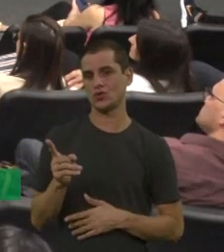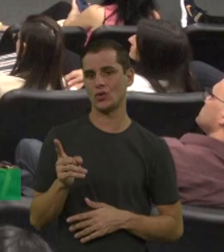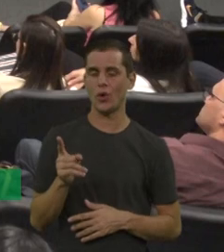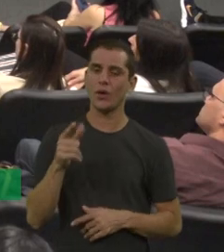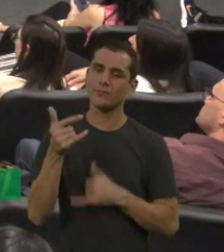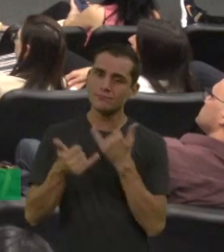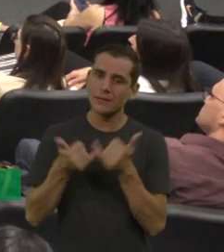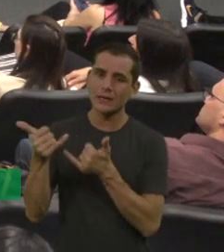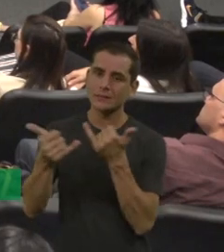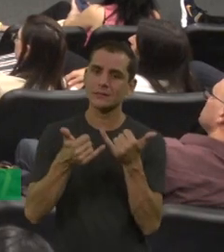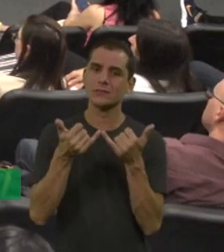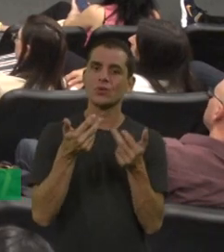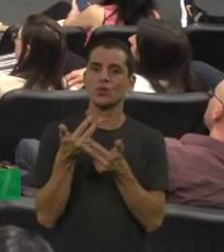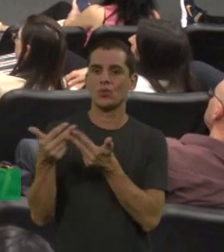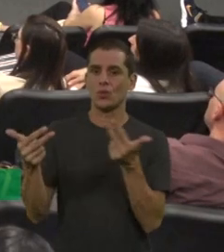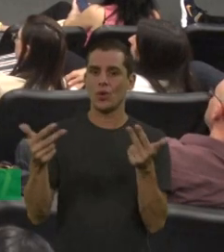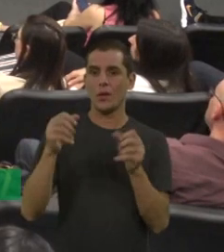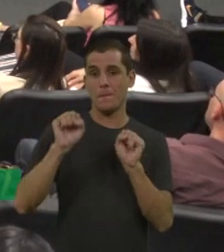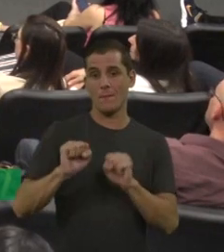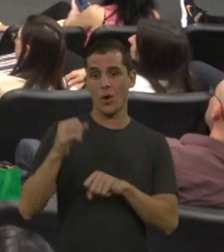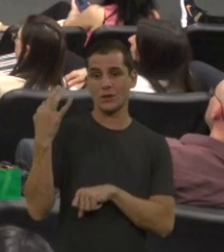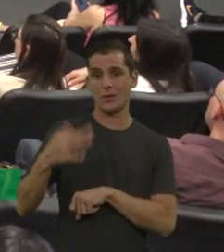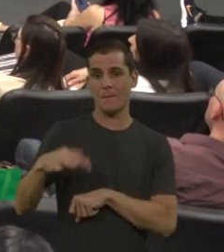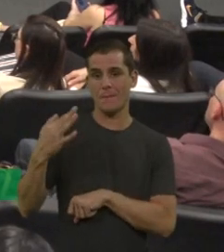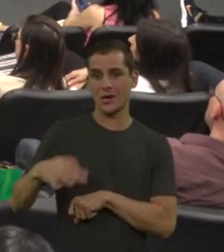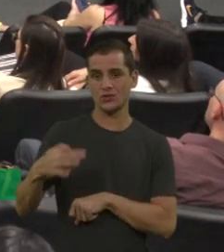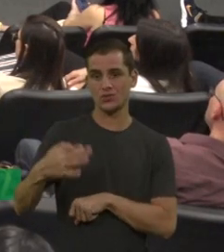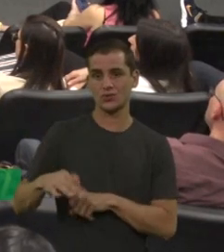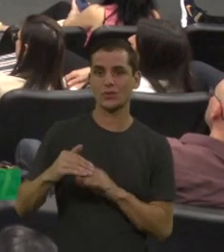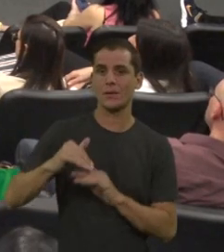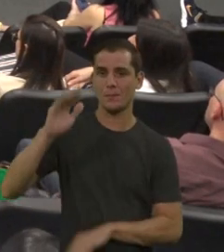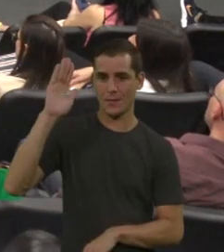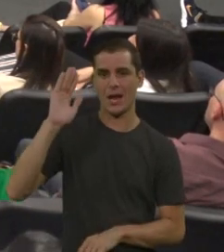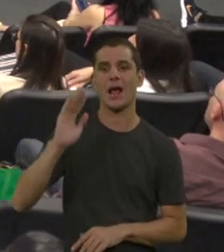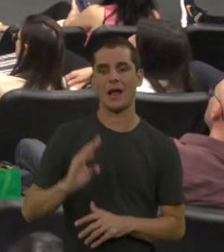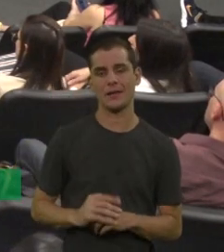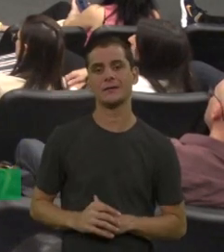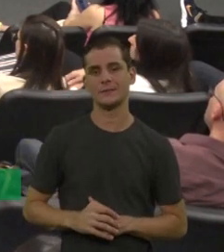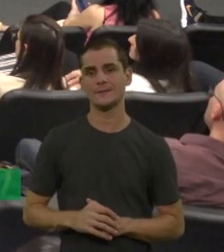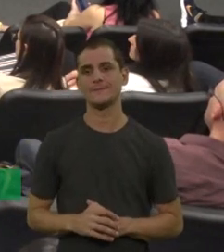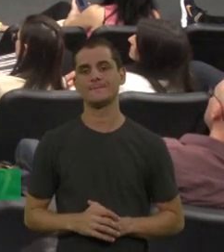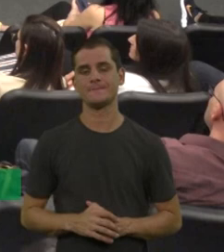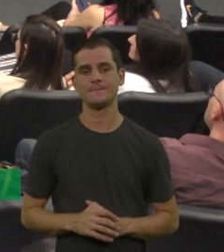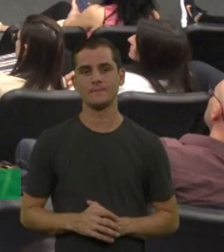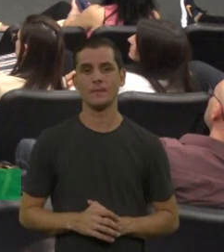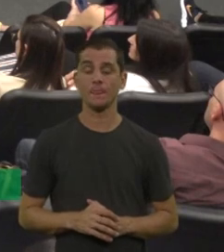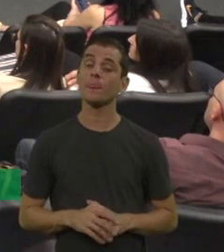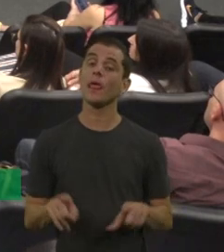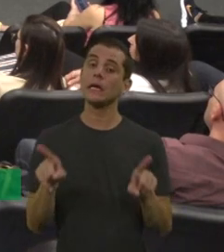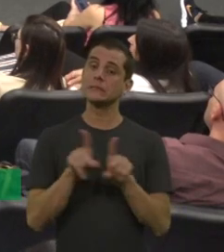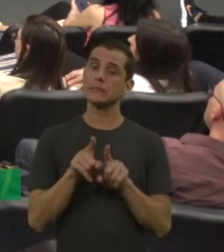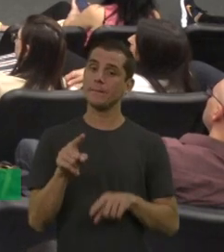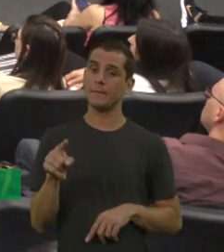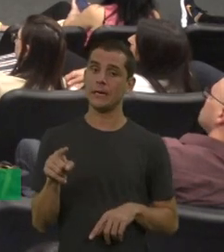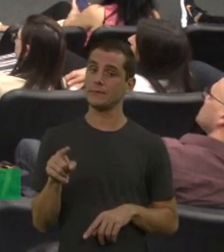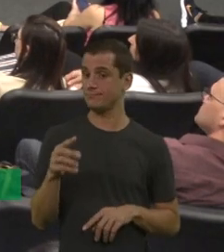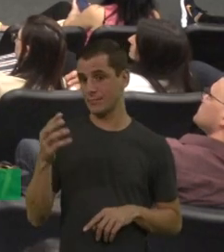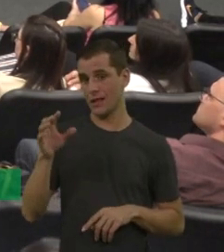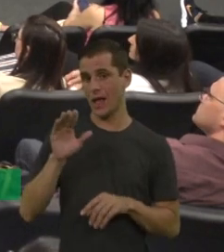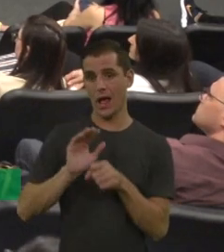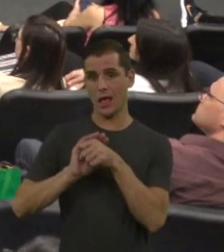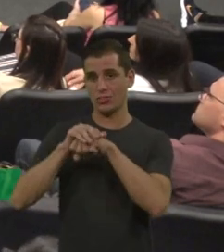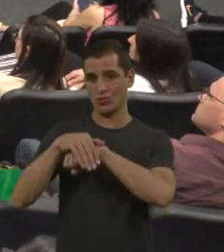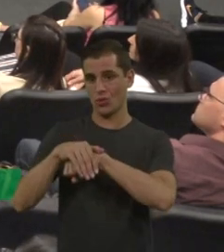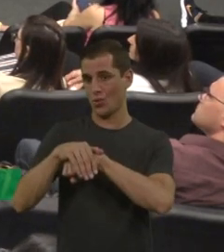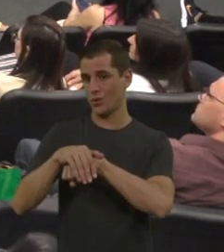é a probabilidade de maior chance de ter algum trauma. Também não orientamos a aplicar à noite, porque,